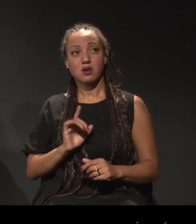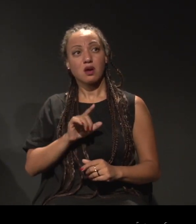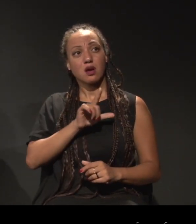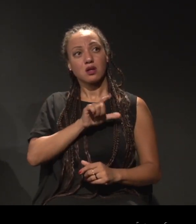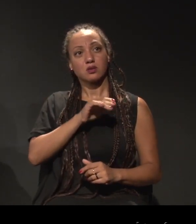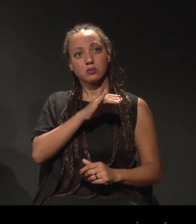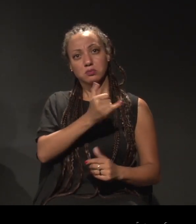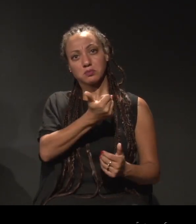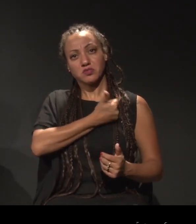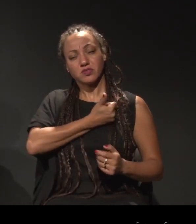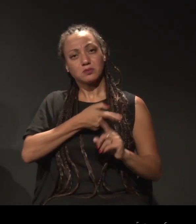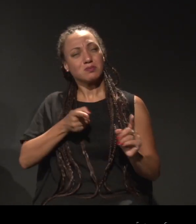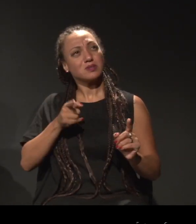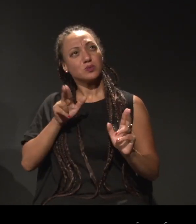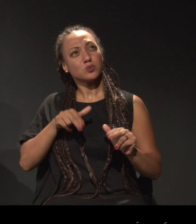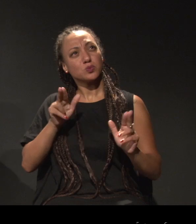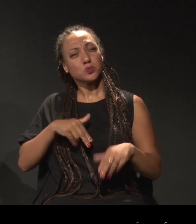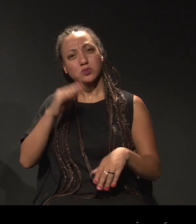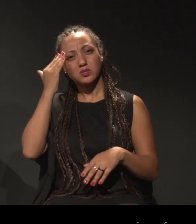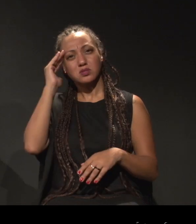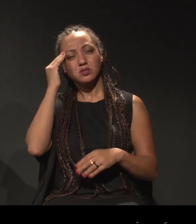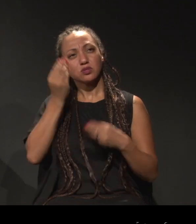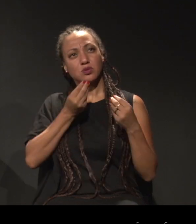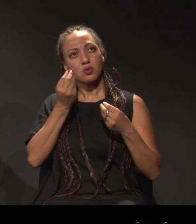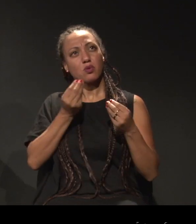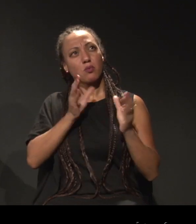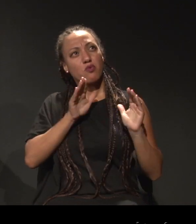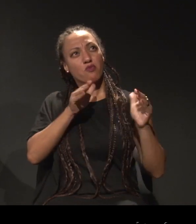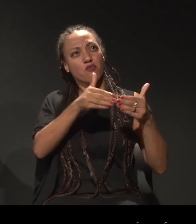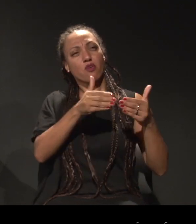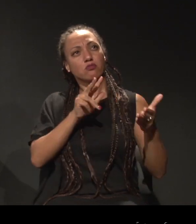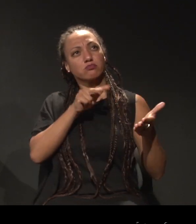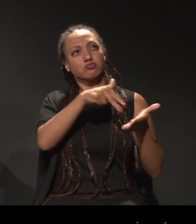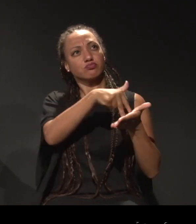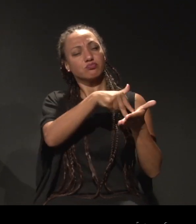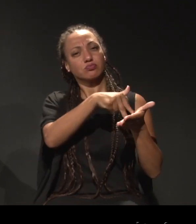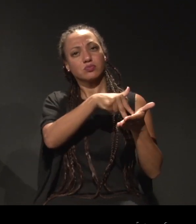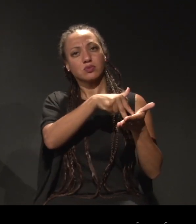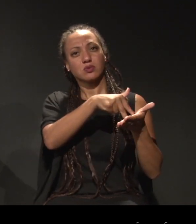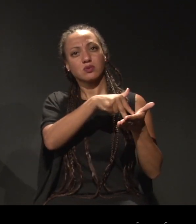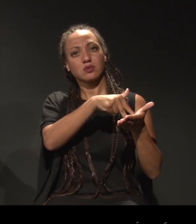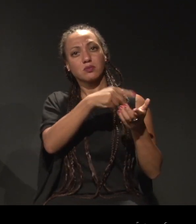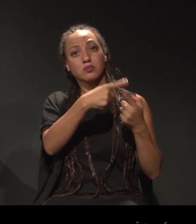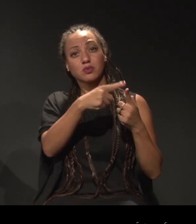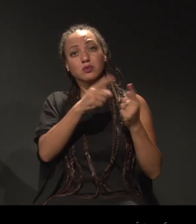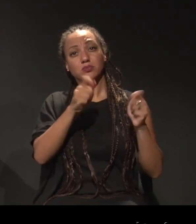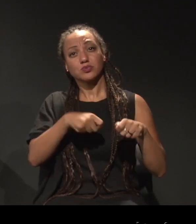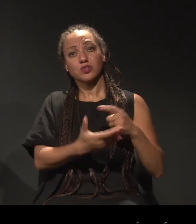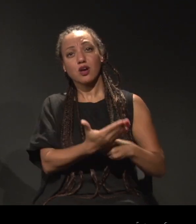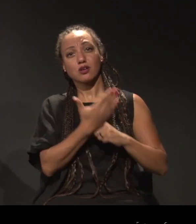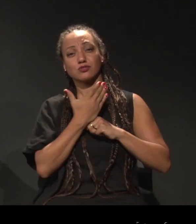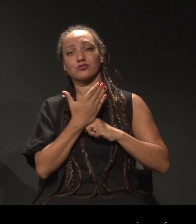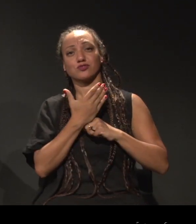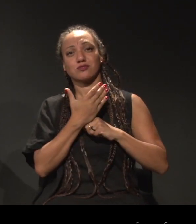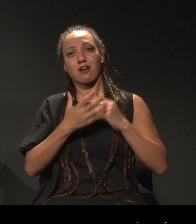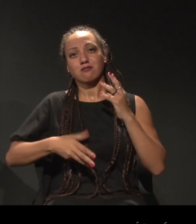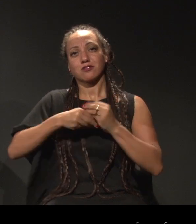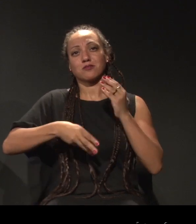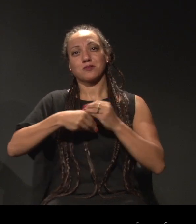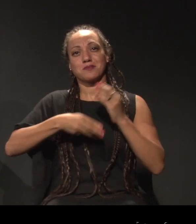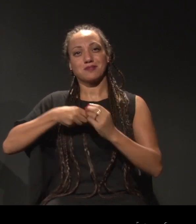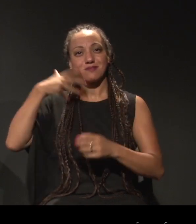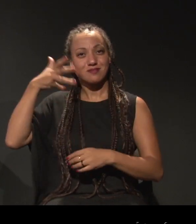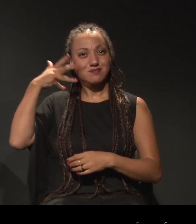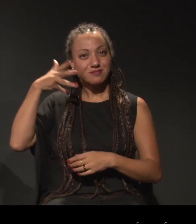ter a noção da presença desse fórum para engrossar essa fala, porque no fórum, por exemplo, no